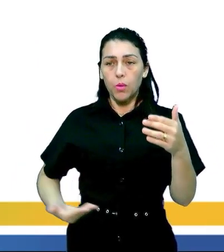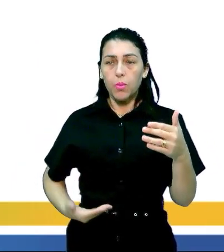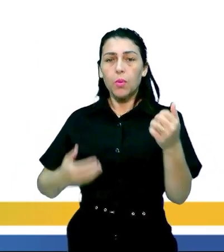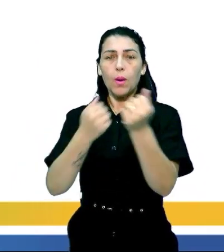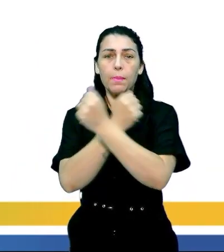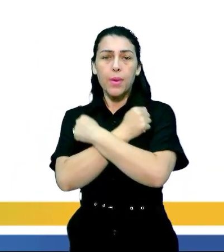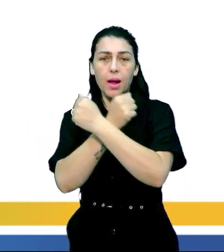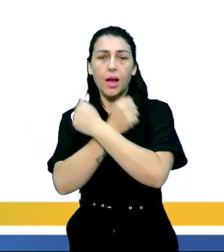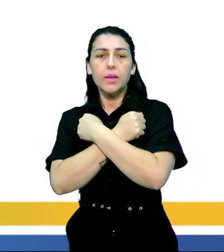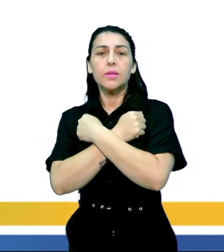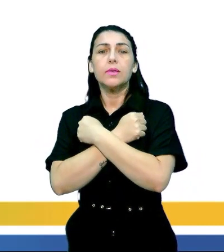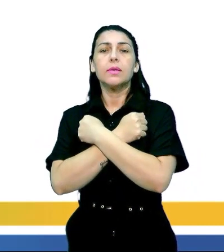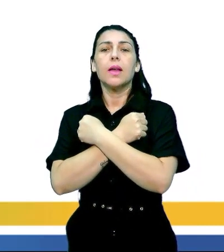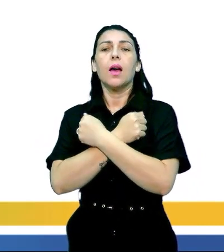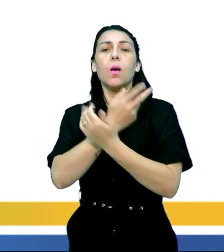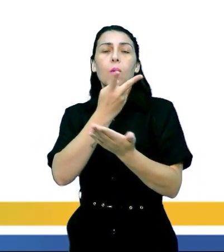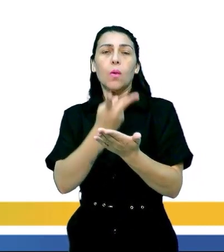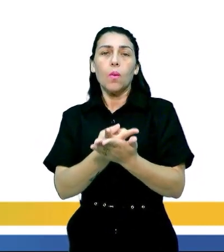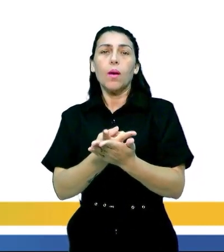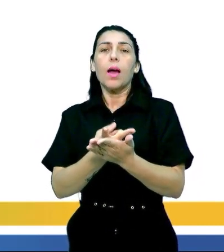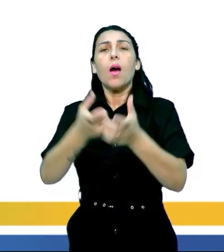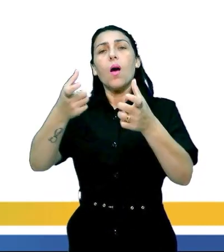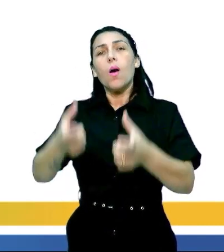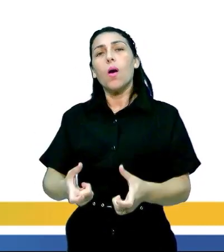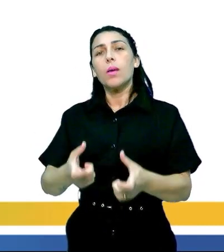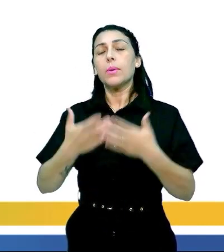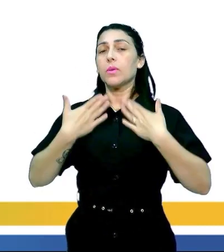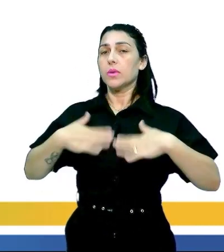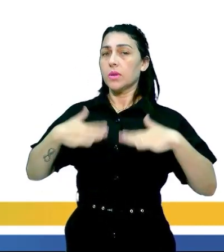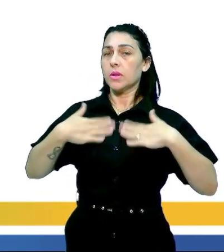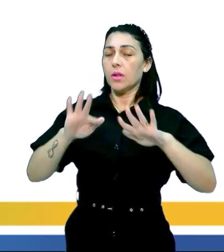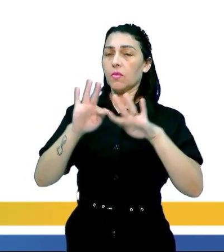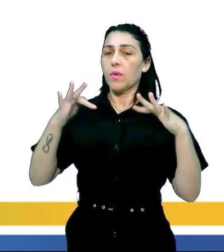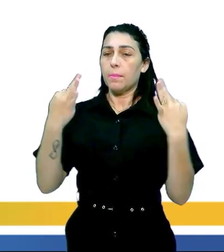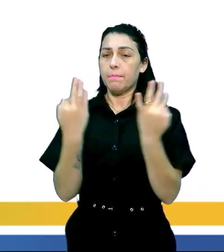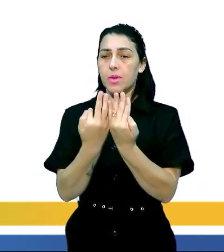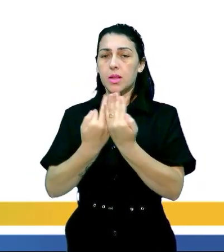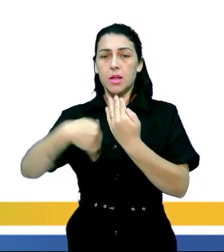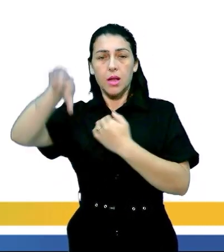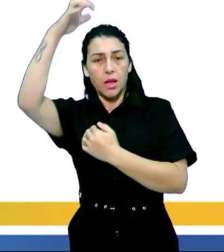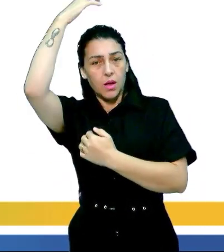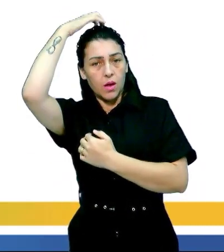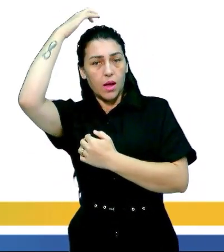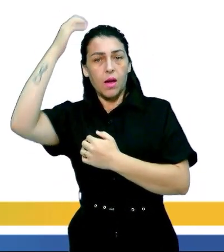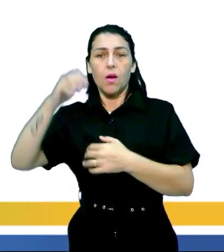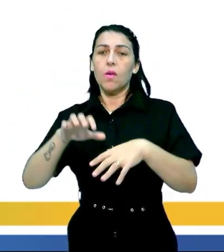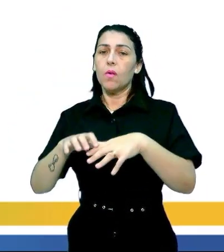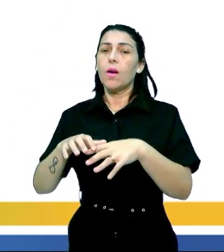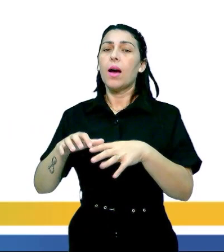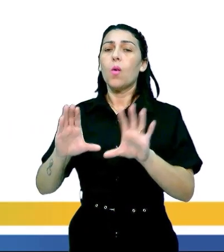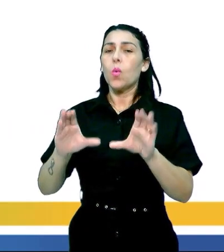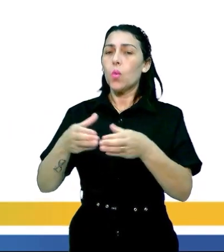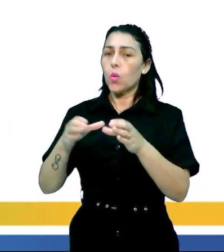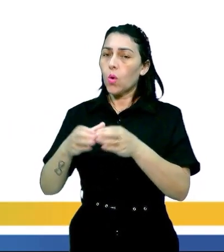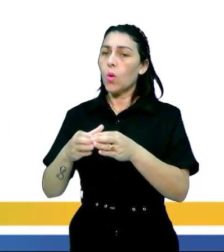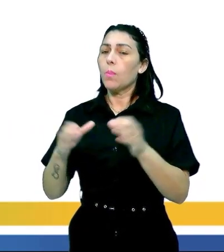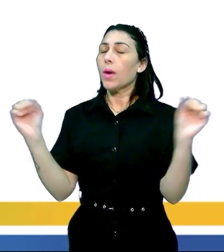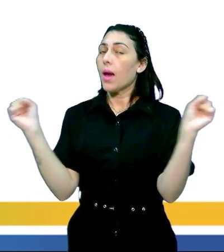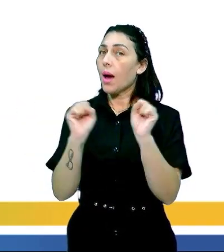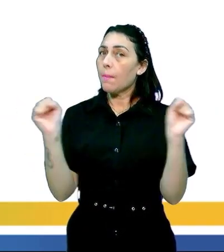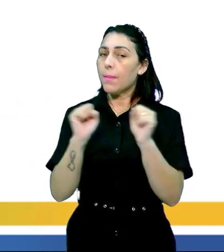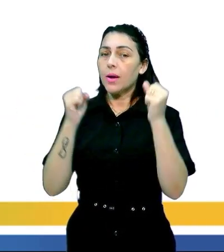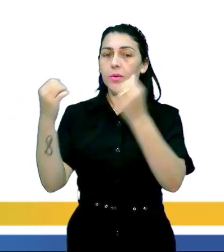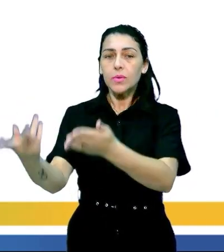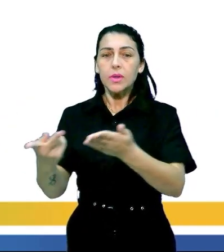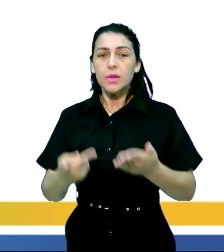adversário a hospedagem no hotel sierra del bric a presença da família real a formação de fan clubes numerosos e o